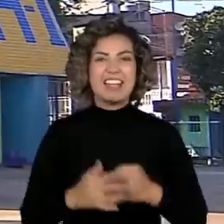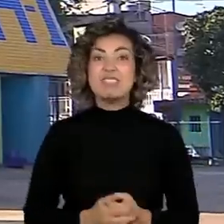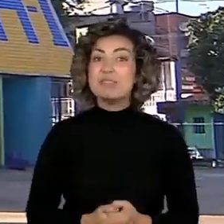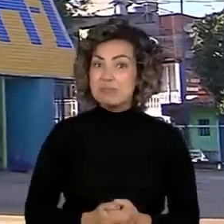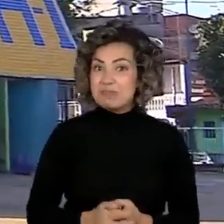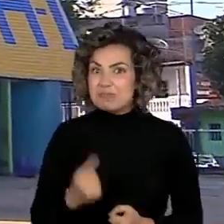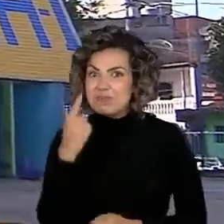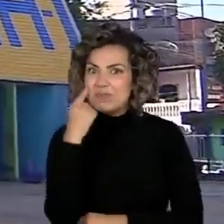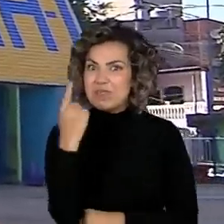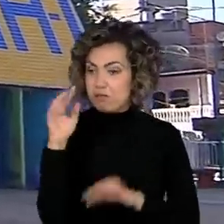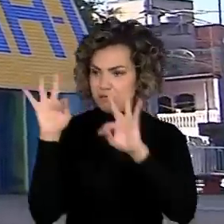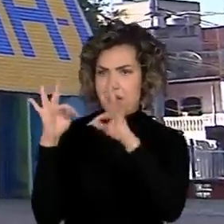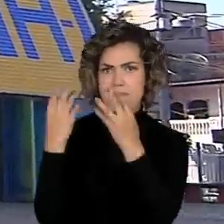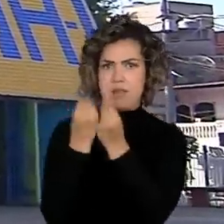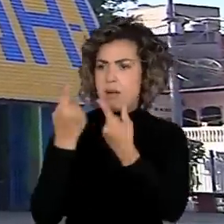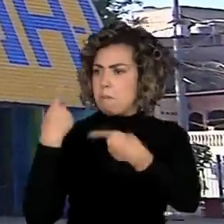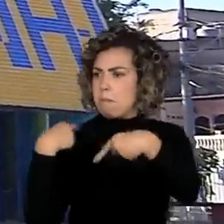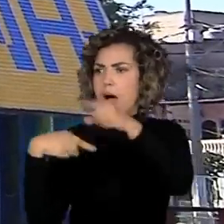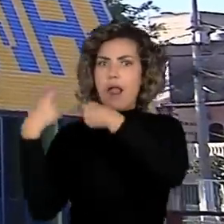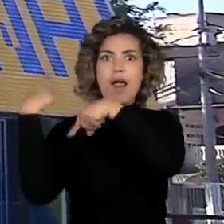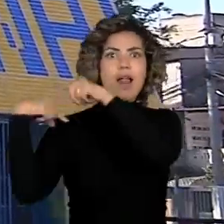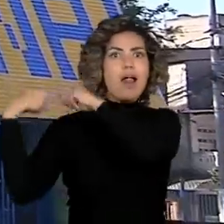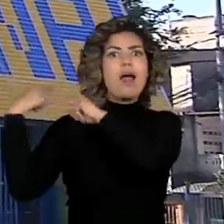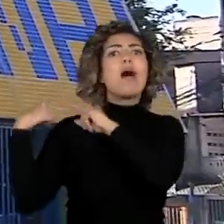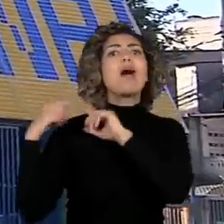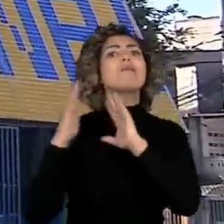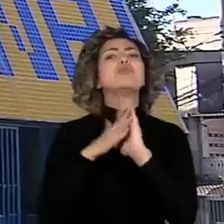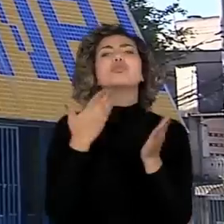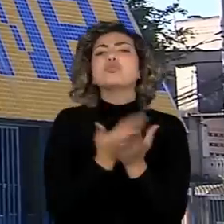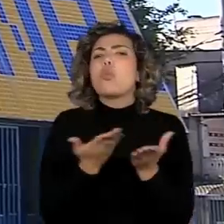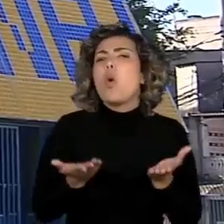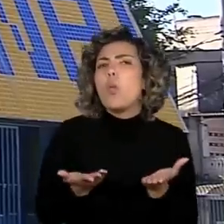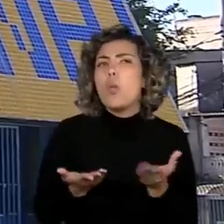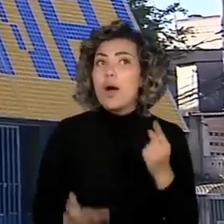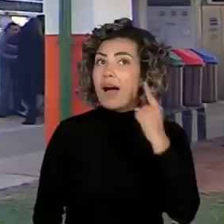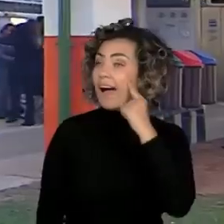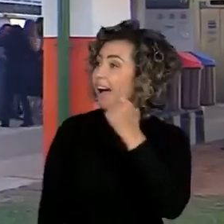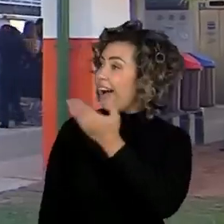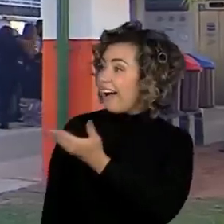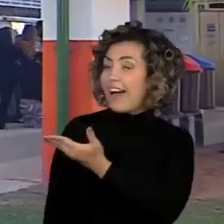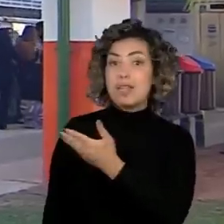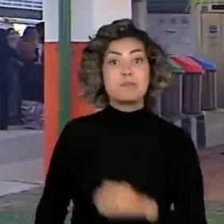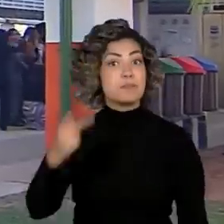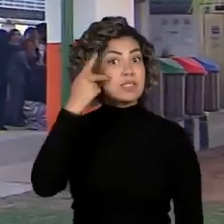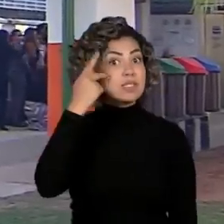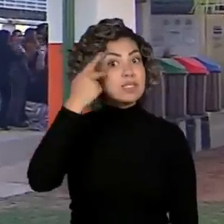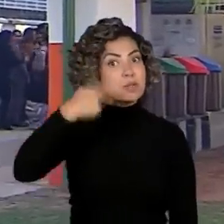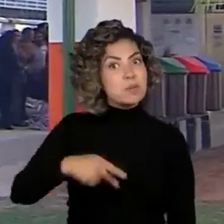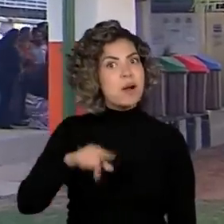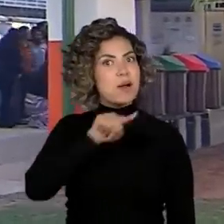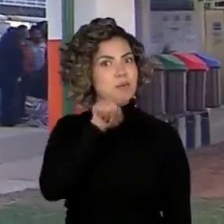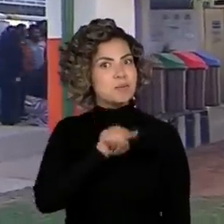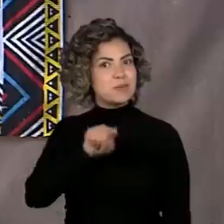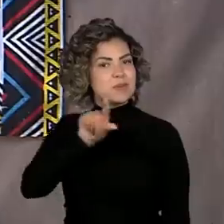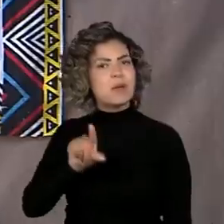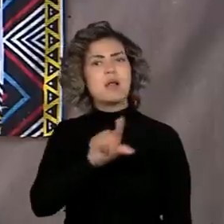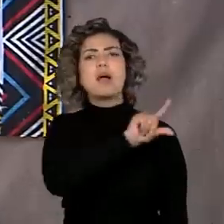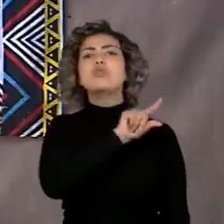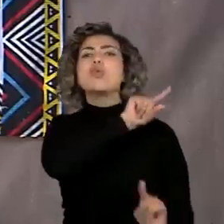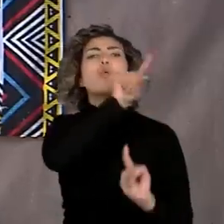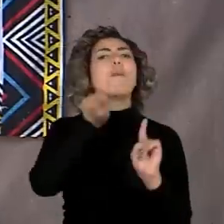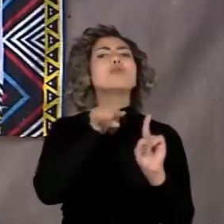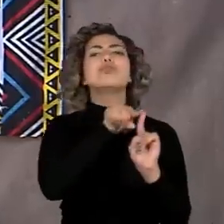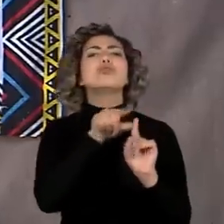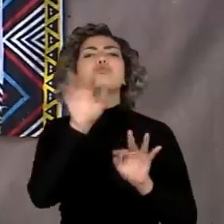Falando de ancestralidade, eu estou no Seis Jardim La Pena 1, na zona leste de São Paulo, para conhecer o projeto